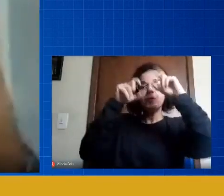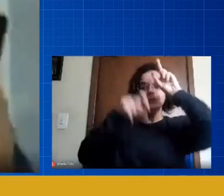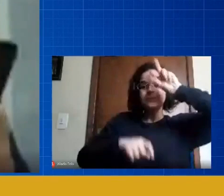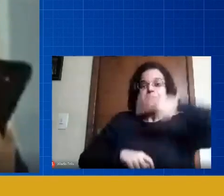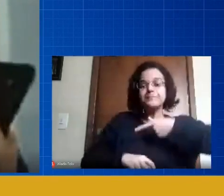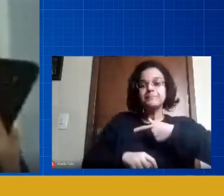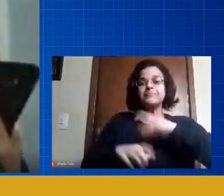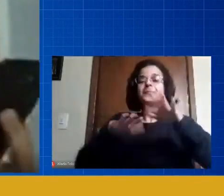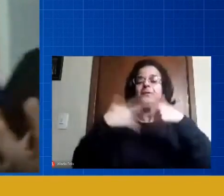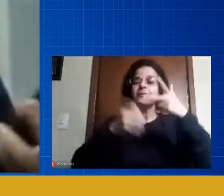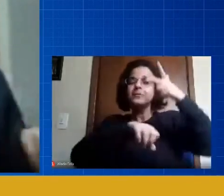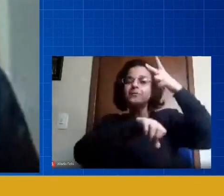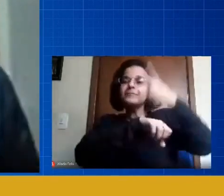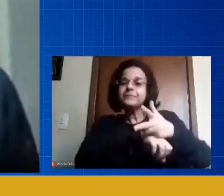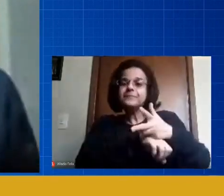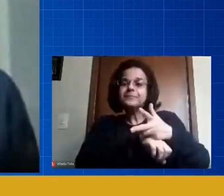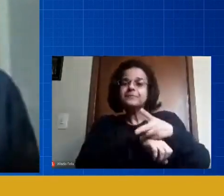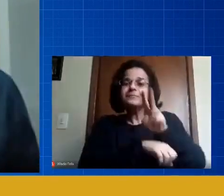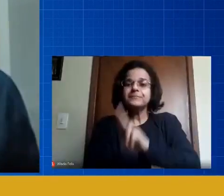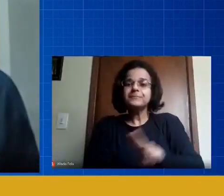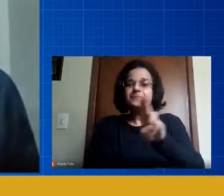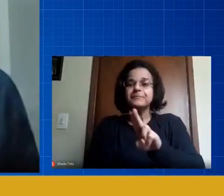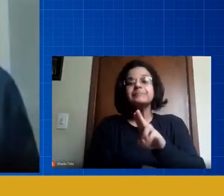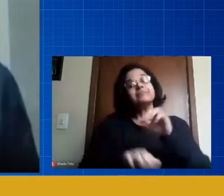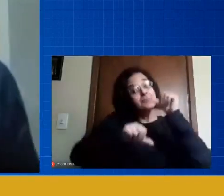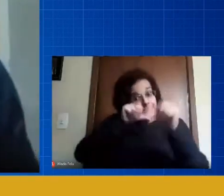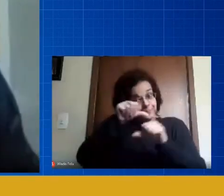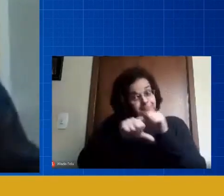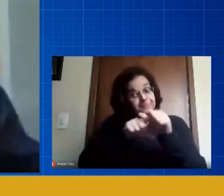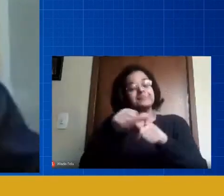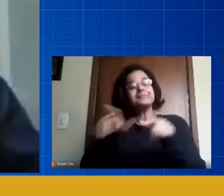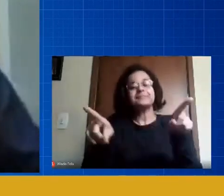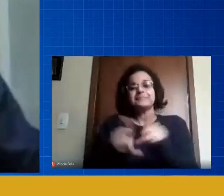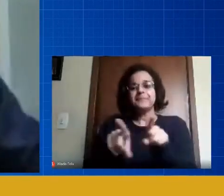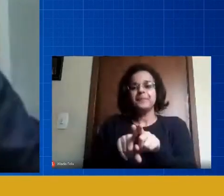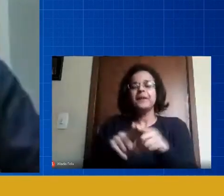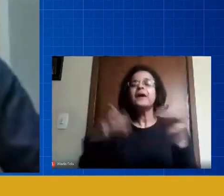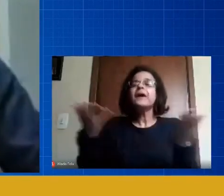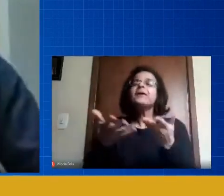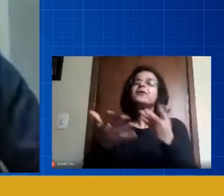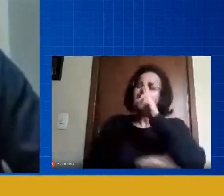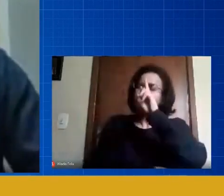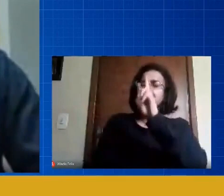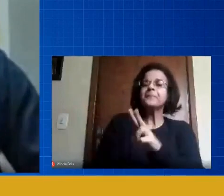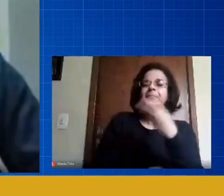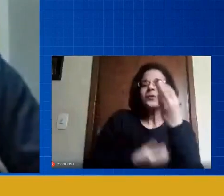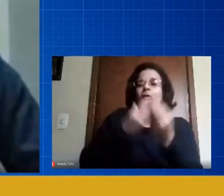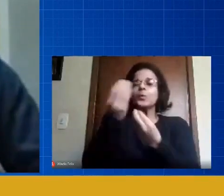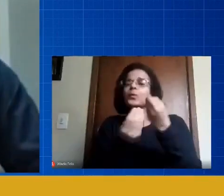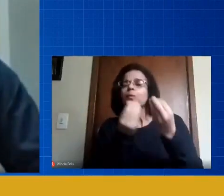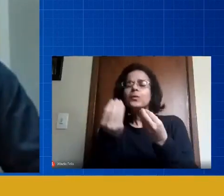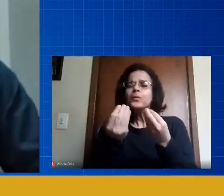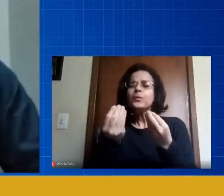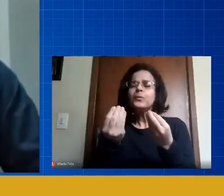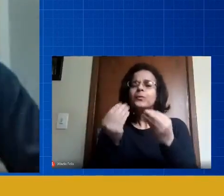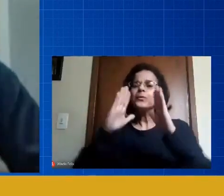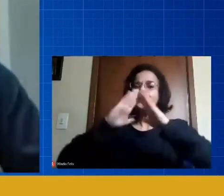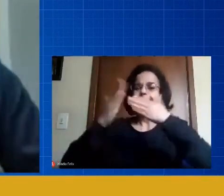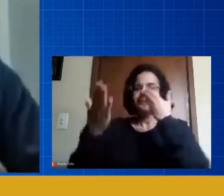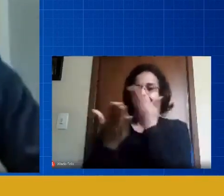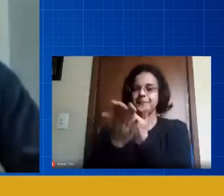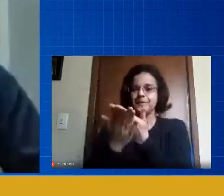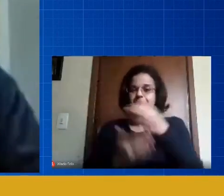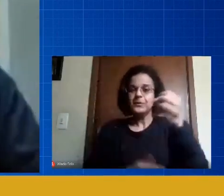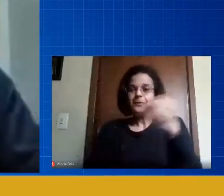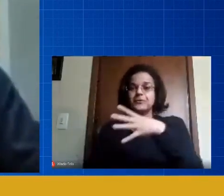vídeo pra usar mudou isso você quer ver uma coisa como será essa escola nova